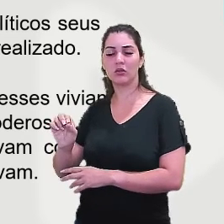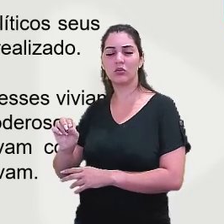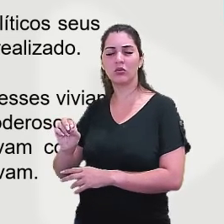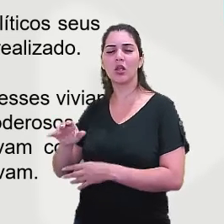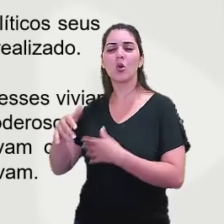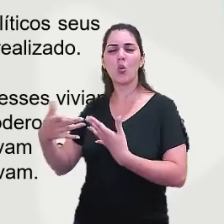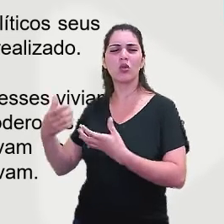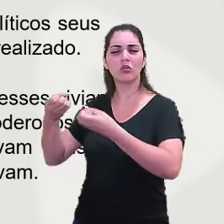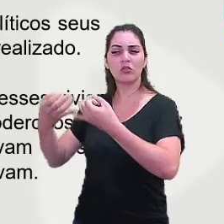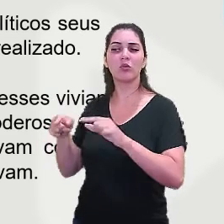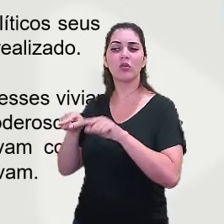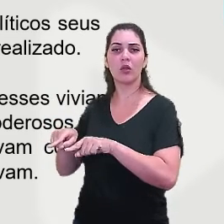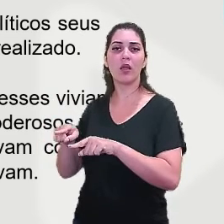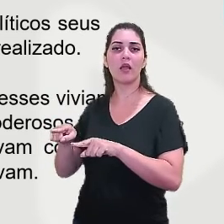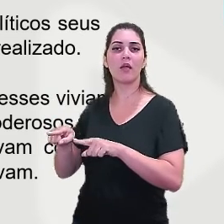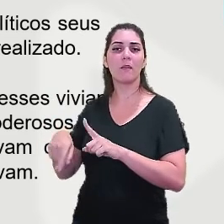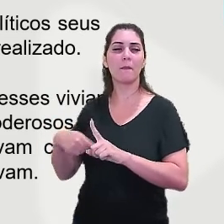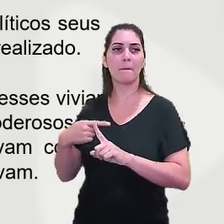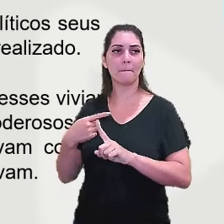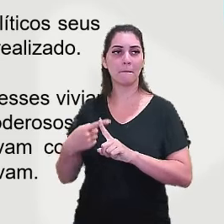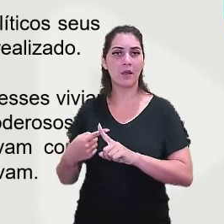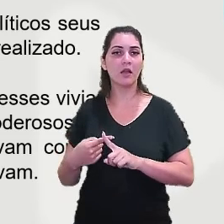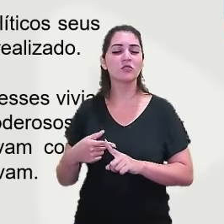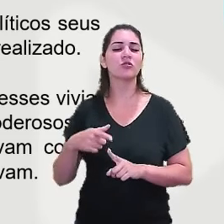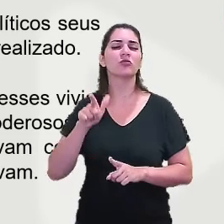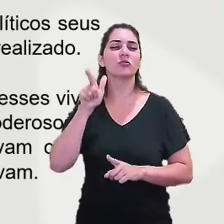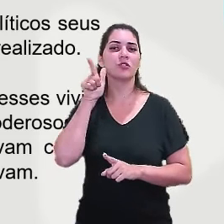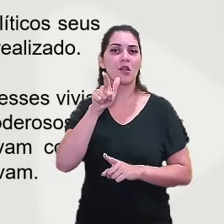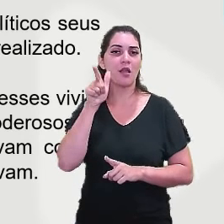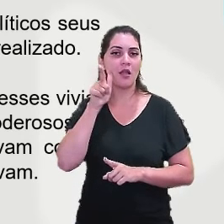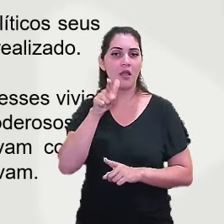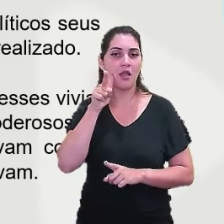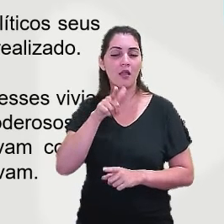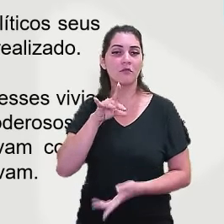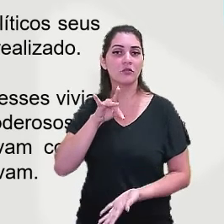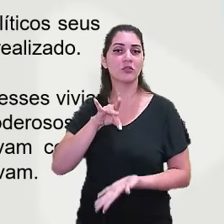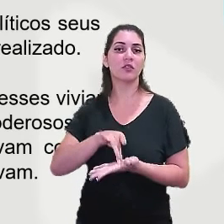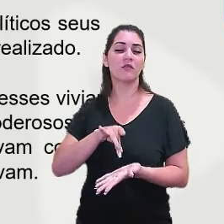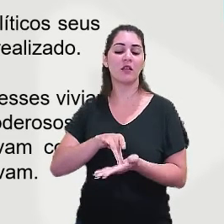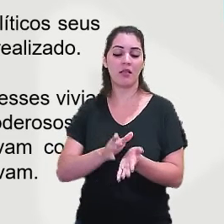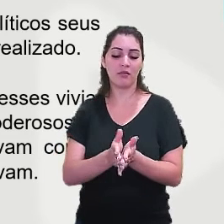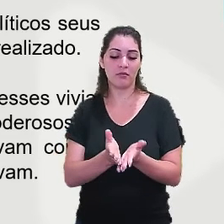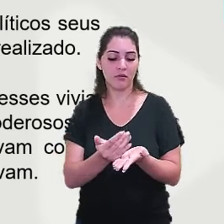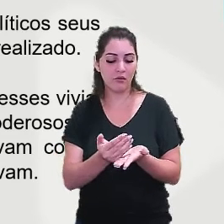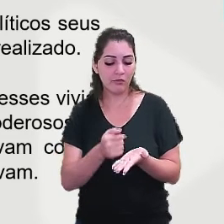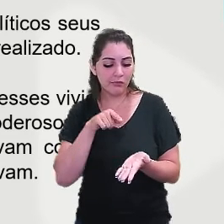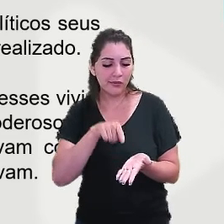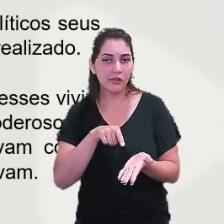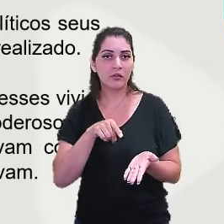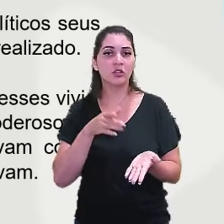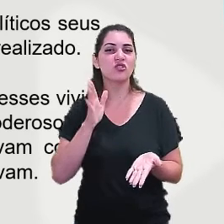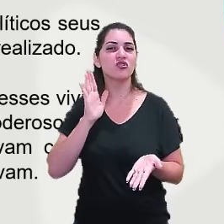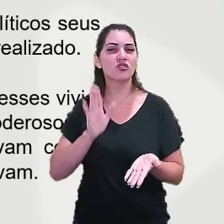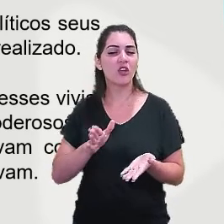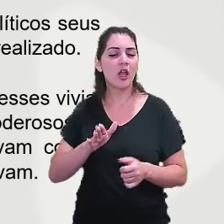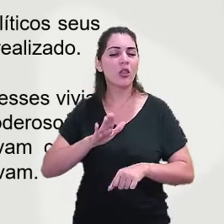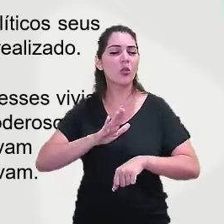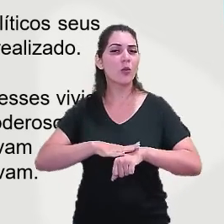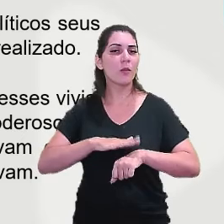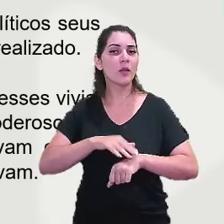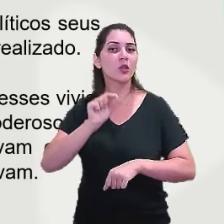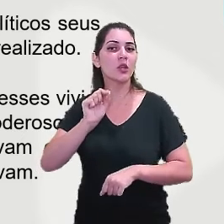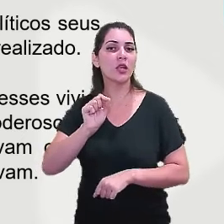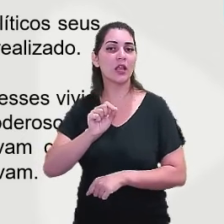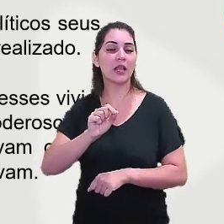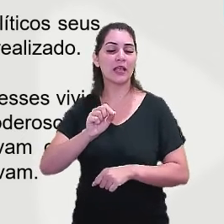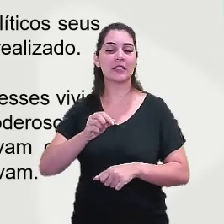era o que mais ganharam realmente a literatura, os livros, que foi já na época de Lampião.